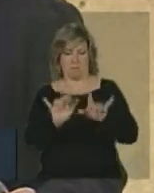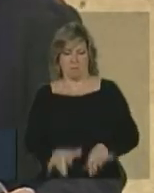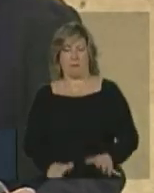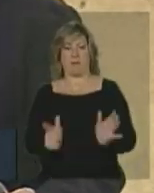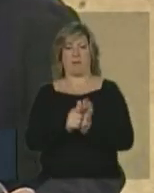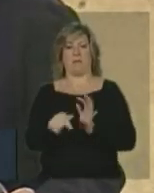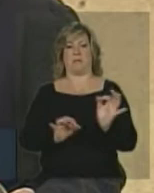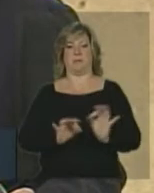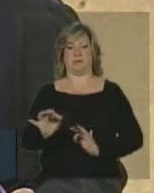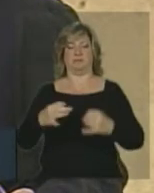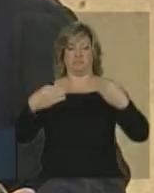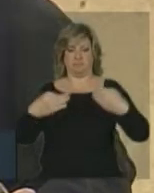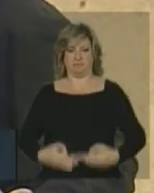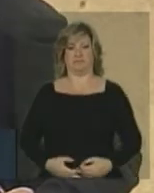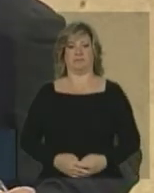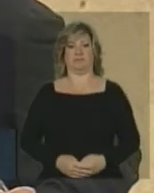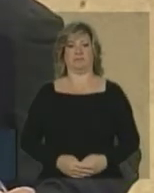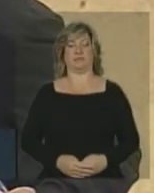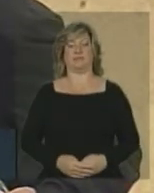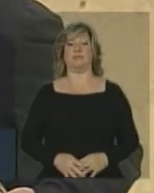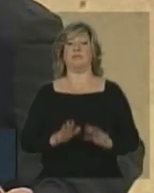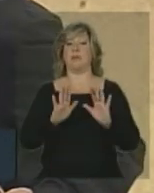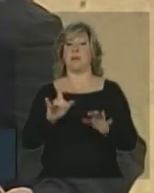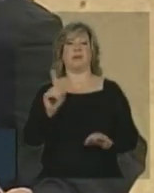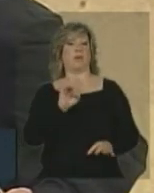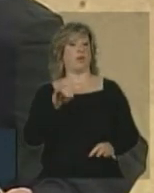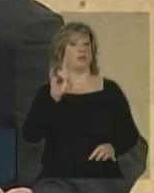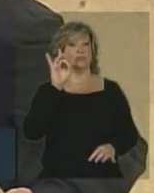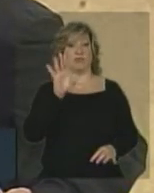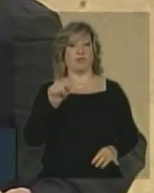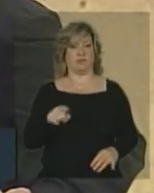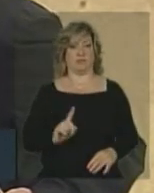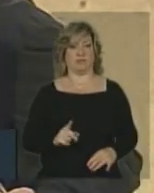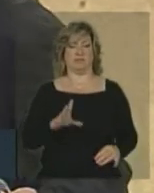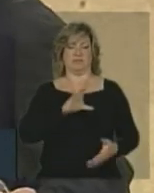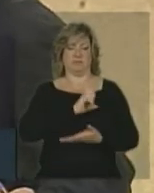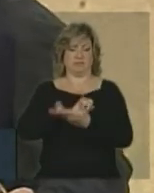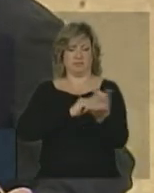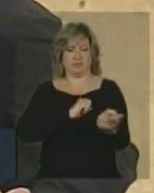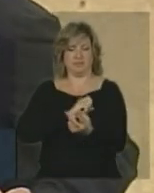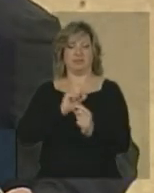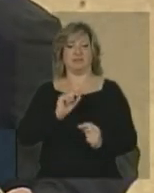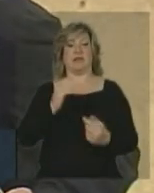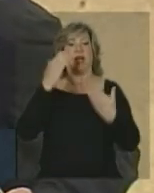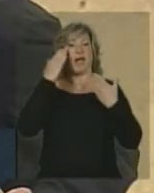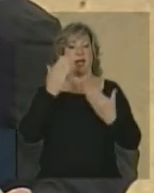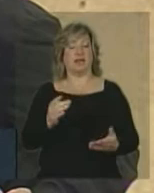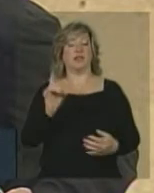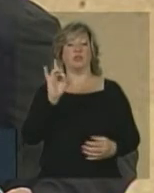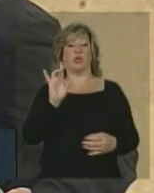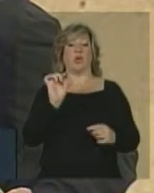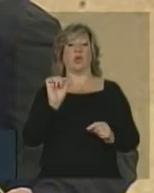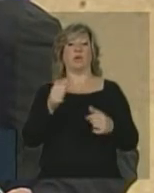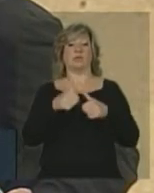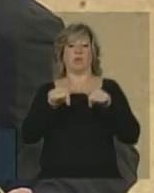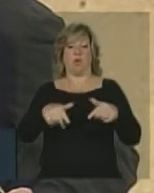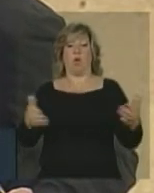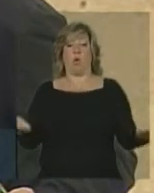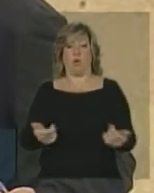deste projeto. Mas não basta, querida Maria do Rosário, querido Celso Amoni, agradecer os que estão hoje no governo.